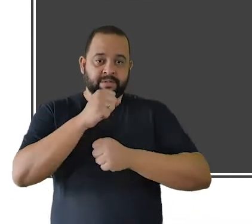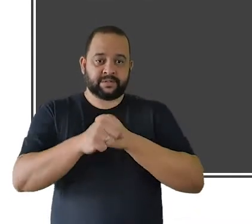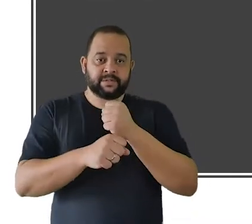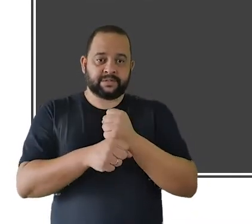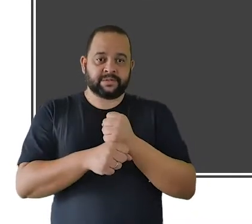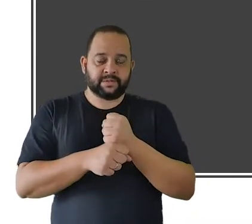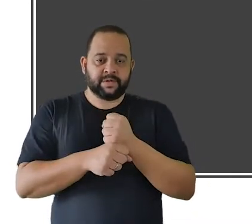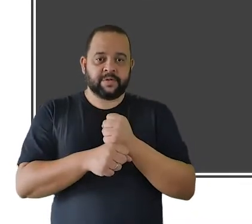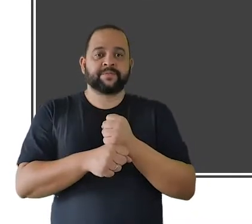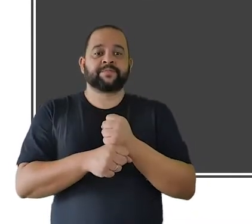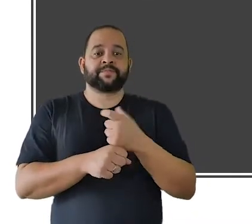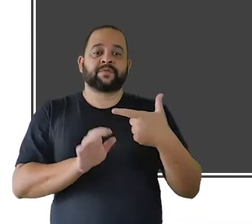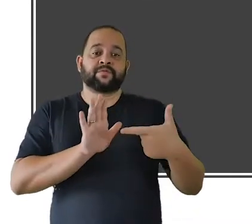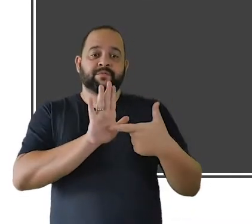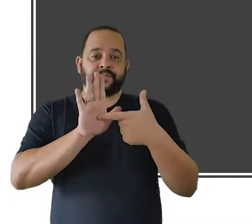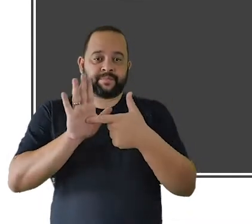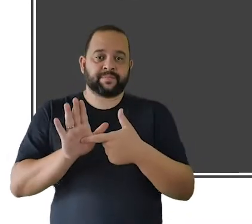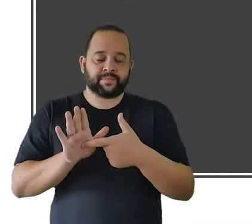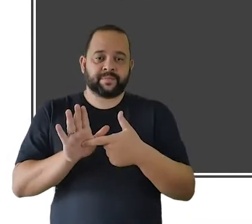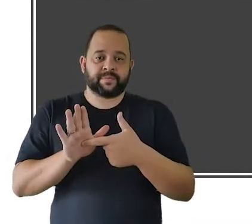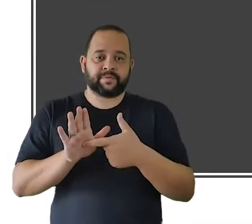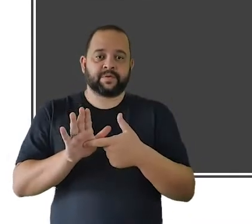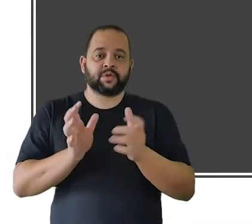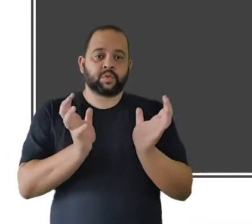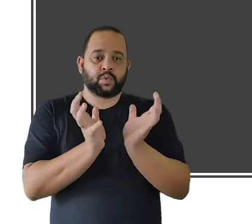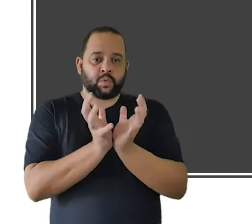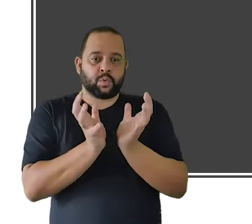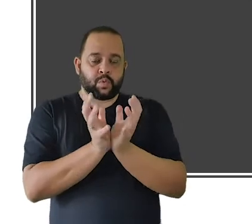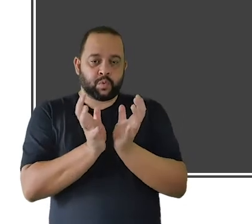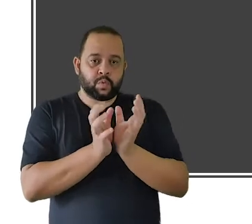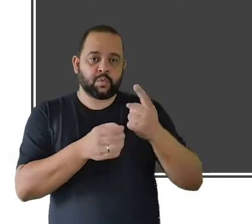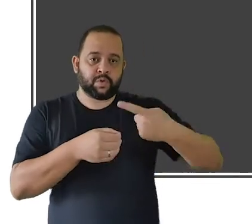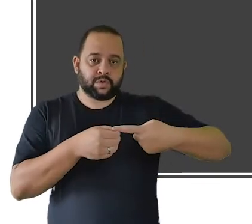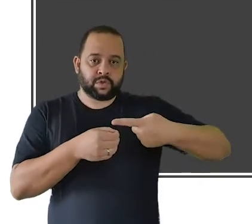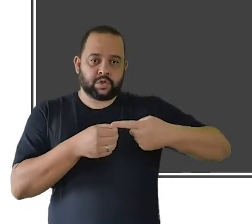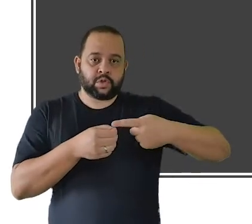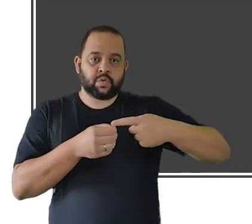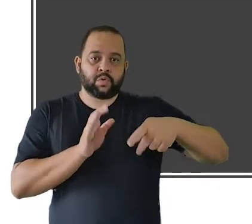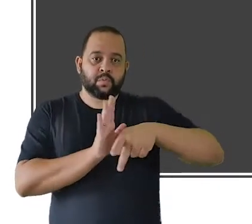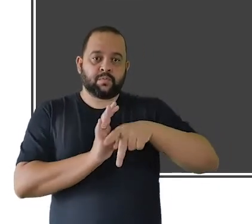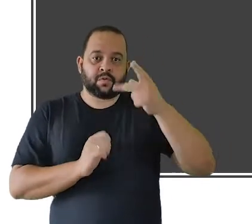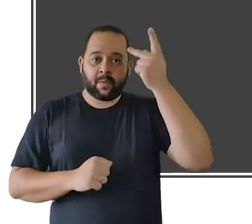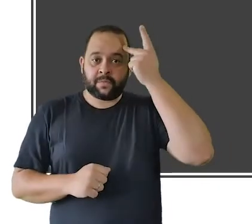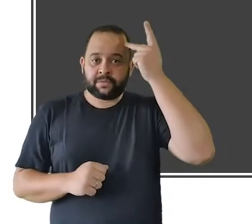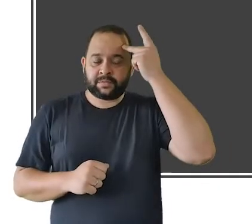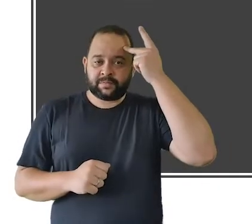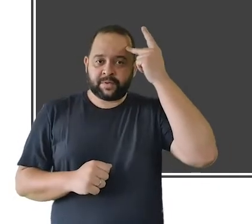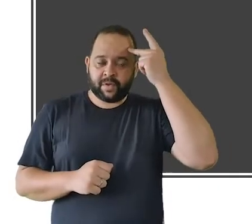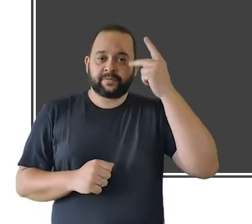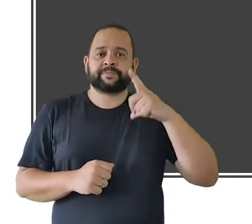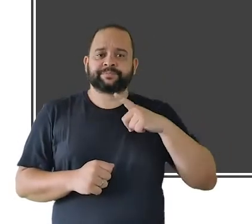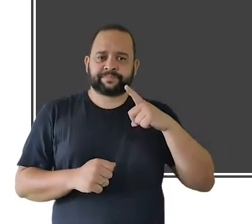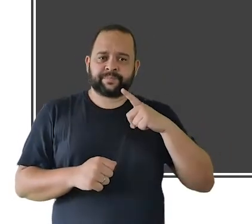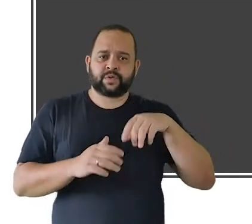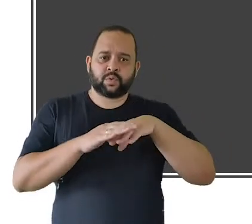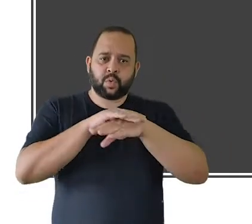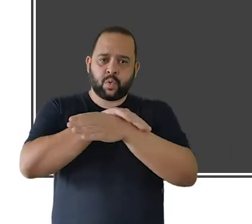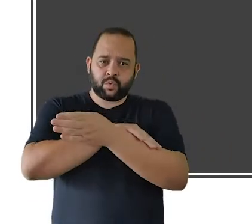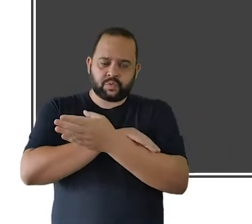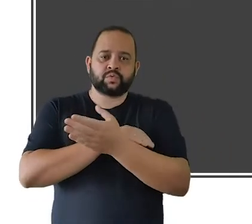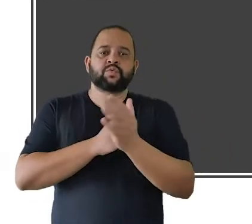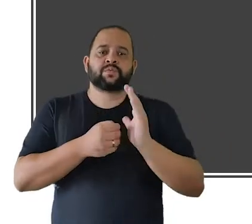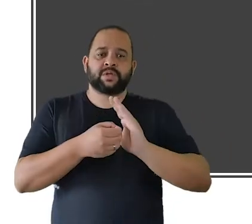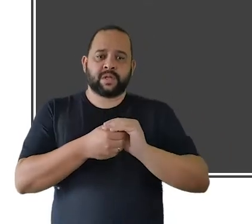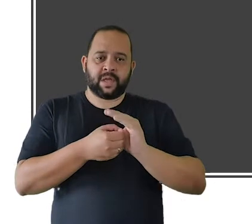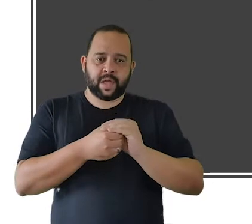que vai trazer esse grupo daqui do interior de São Paulo, mantendo essa tradição da Astra de